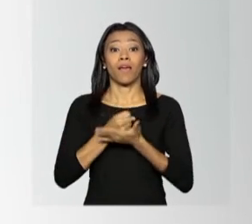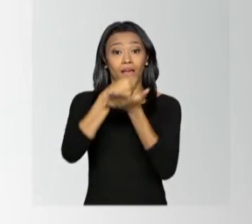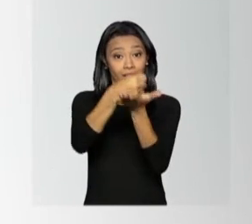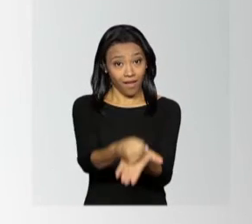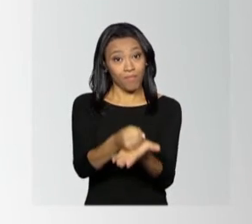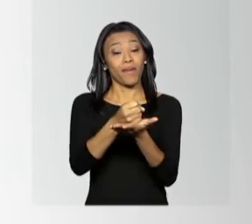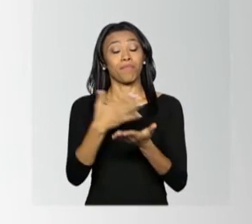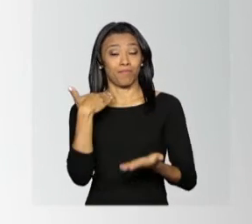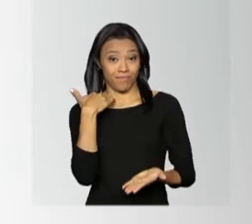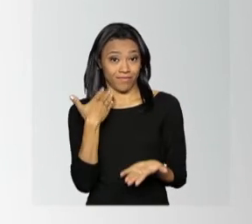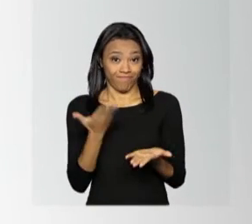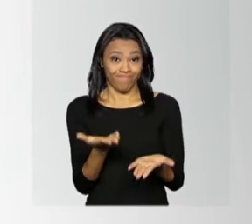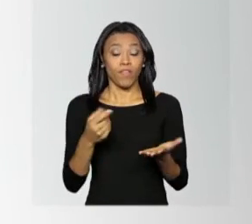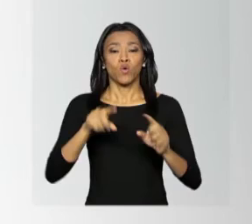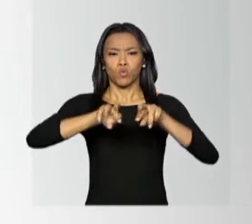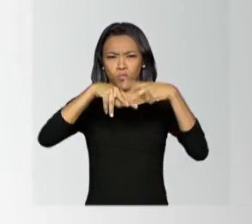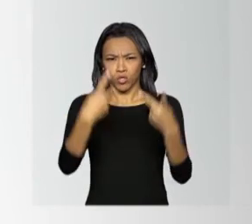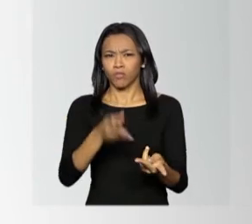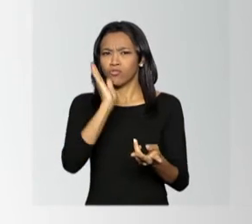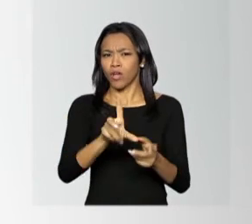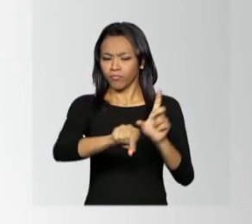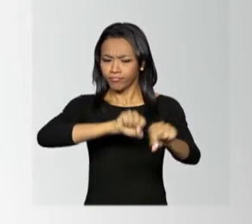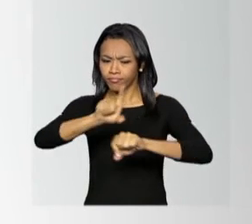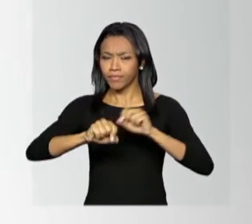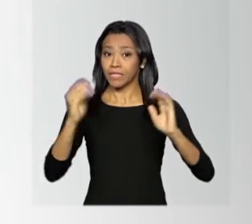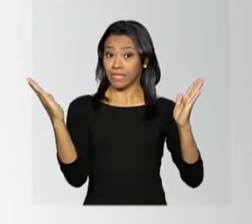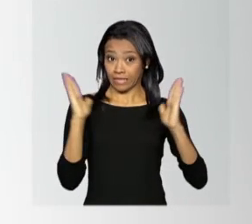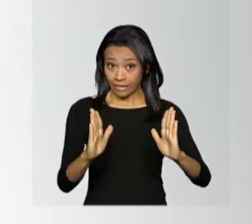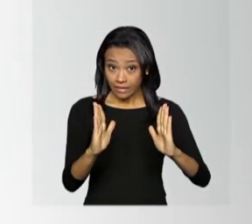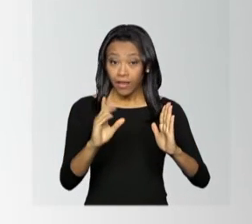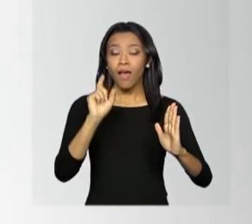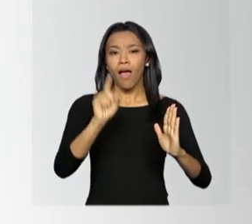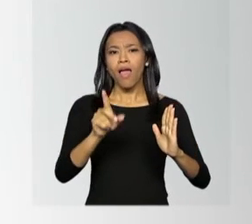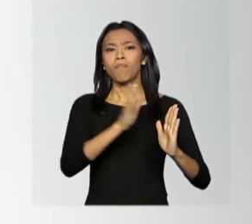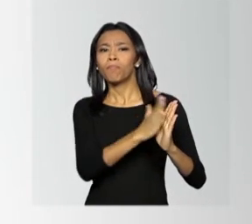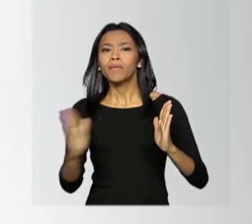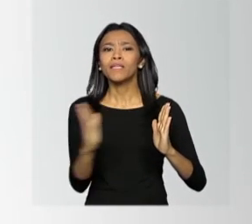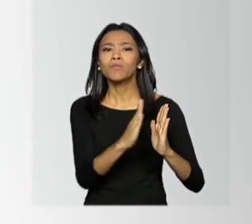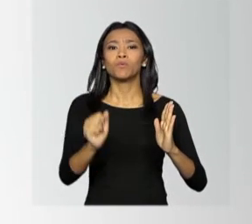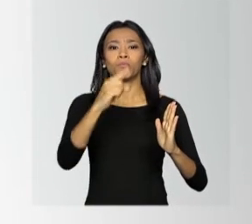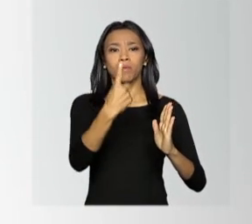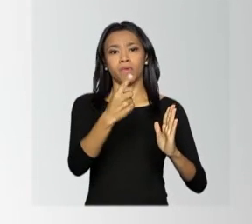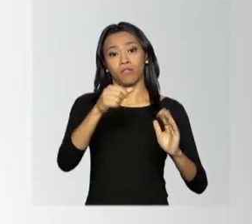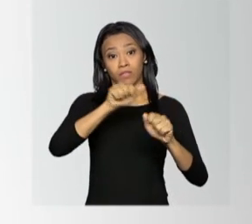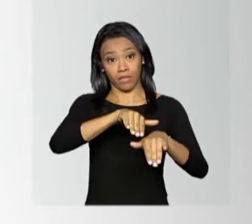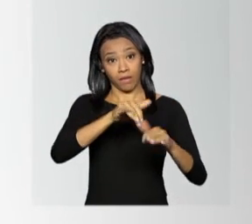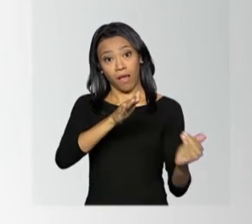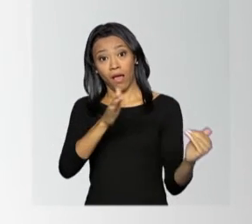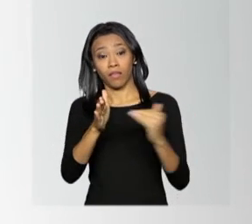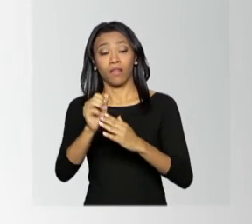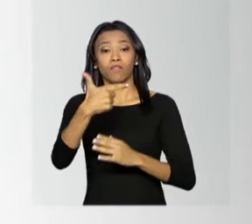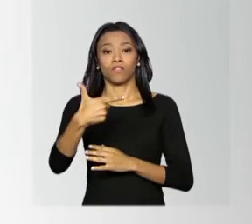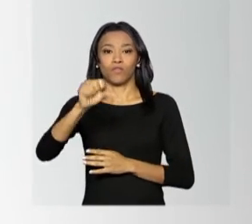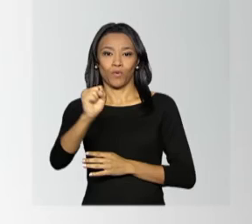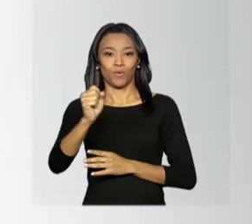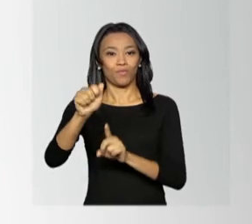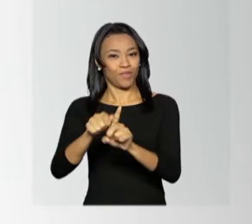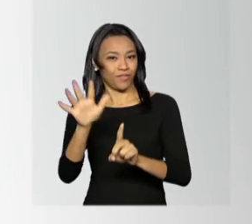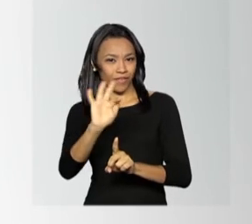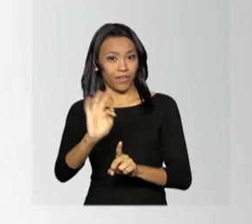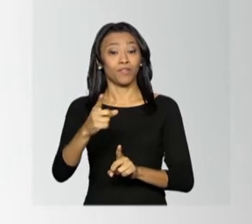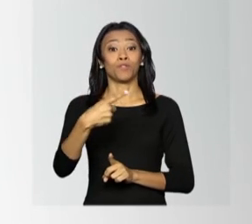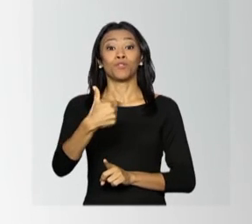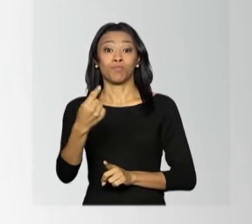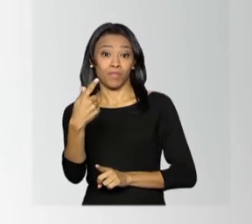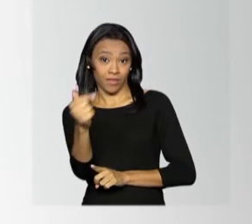pela instituição. Os projetos selecionados nesta etapa devem ser realizados no período de 1º de setembro a 28 de fevereiro